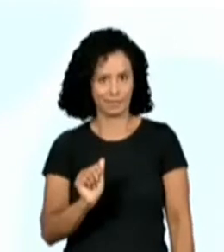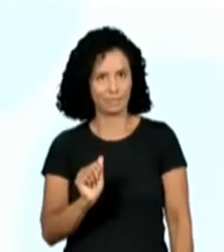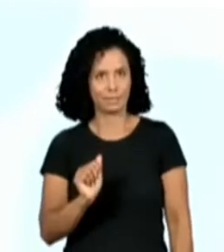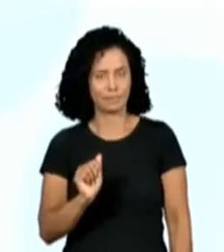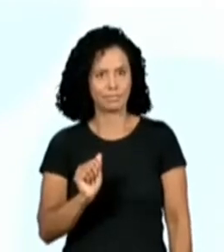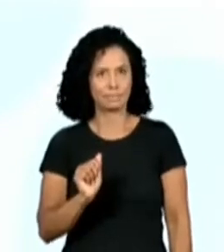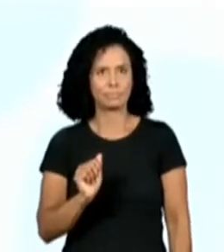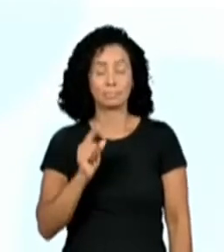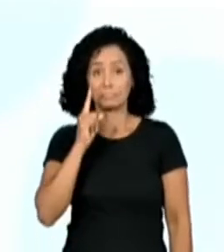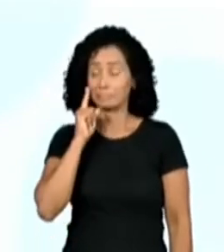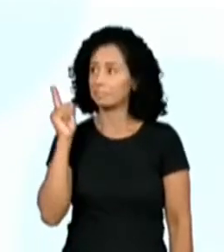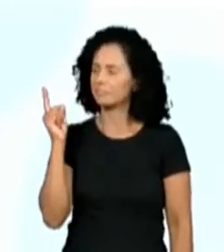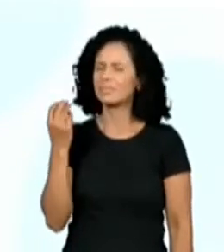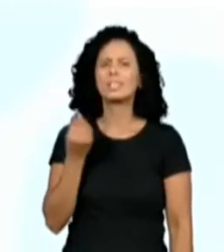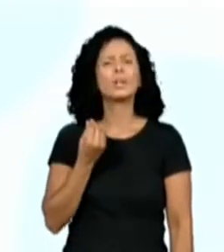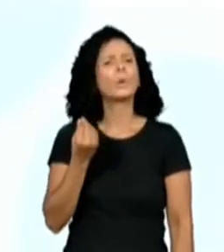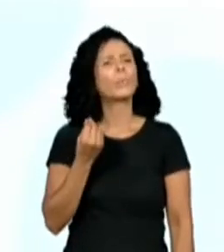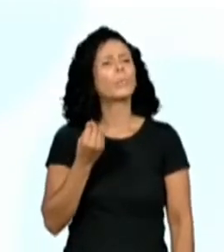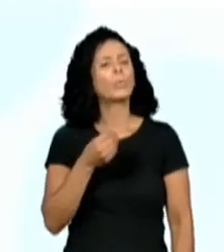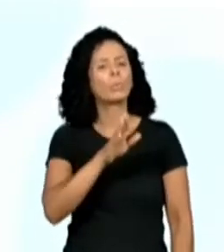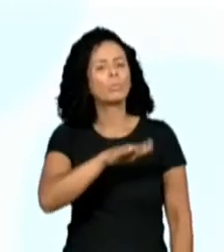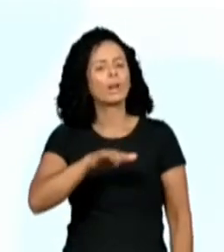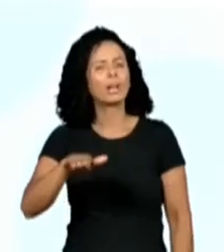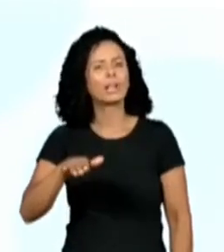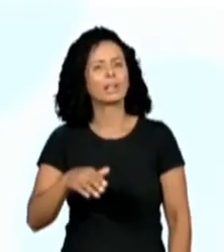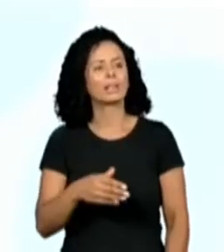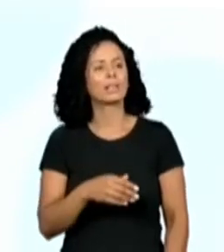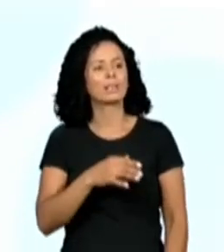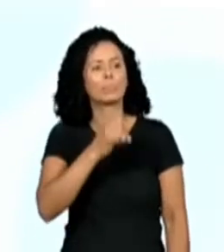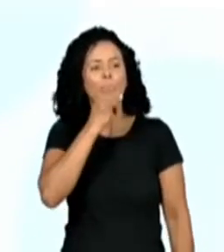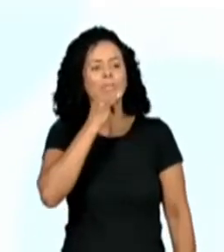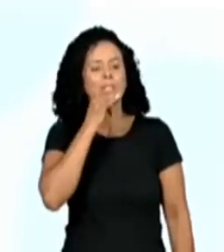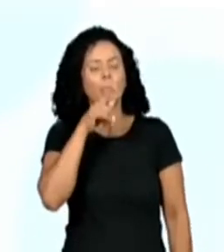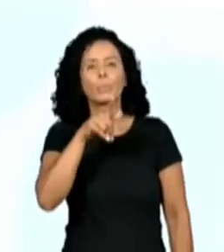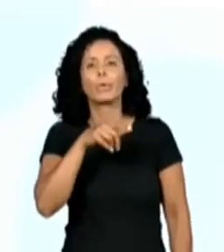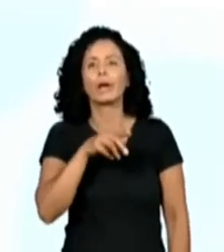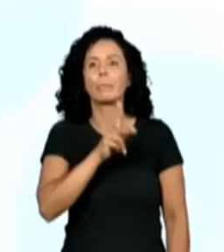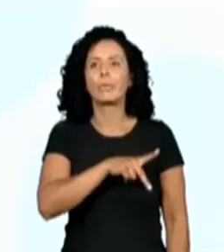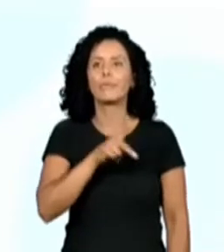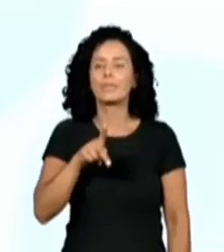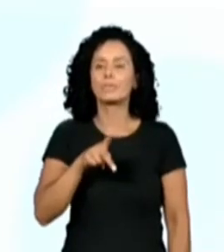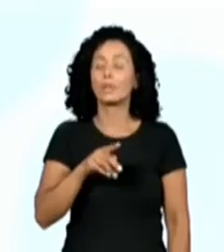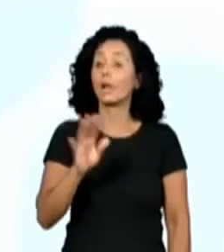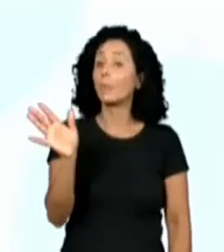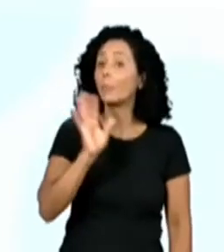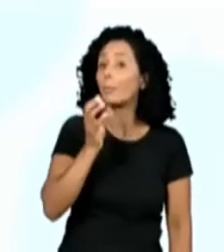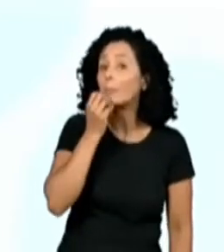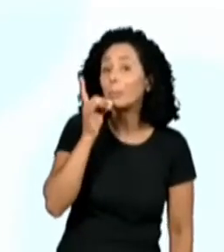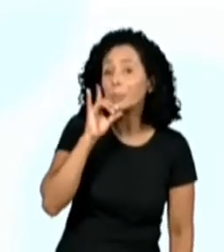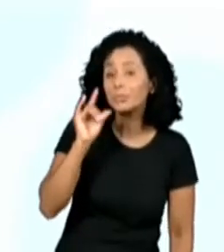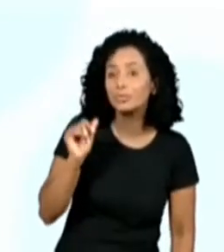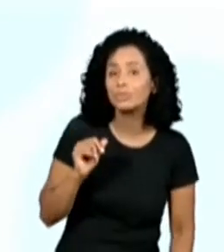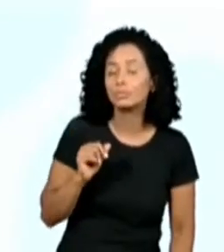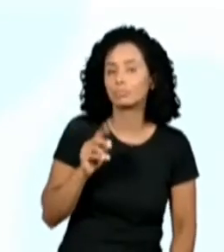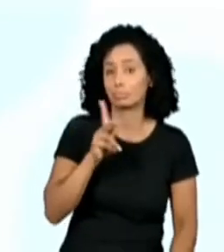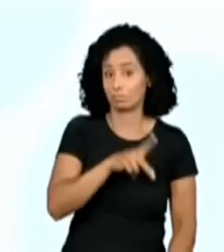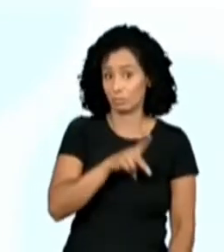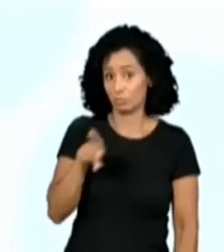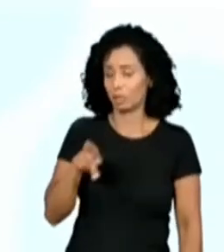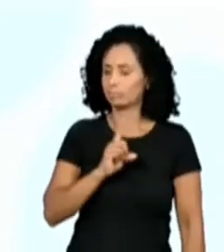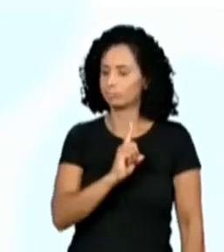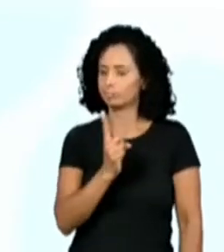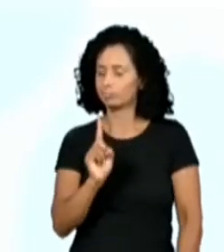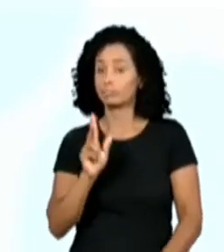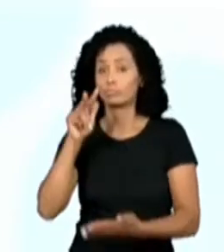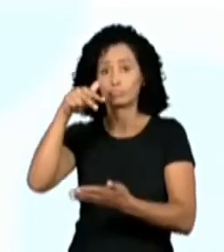alunos responderiam quando a Miss Polly se apresentou lá, né? A Miss Polly Jones, ela se apresentou.